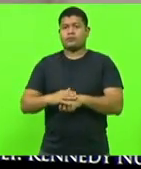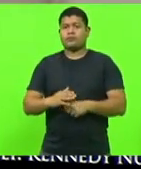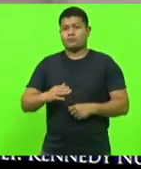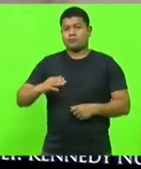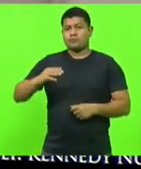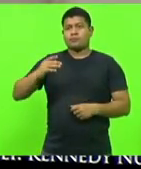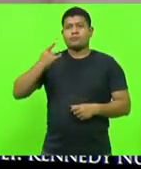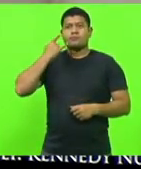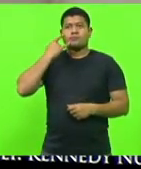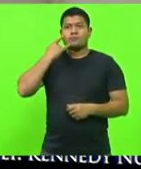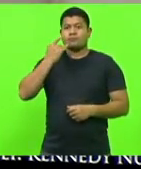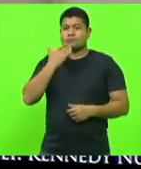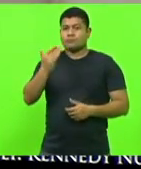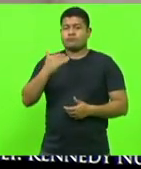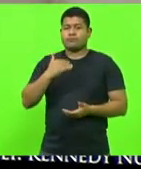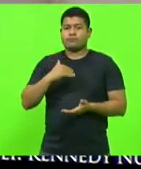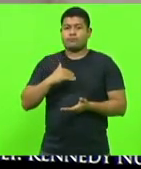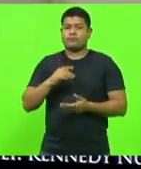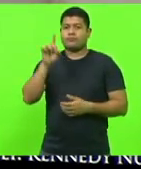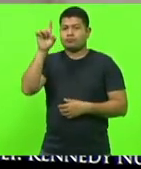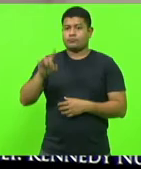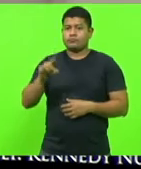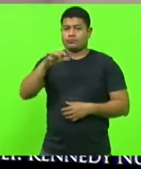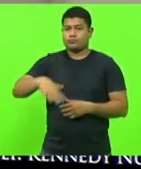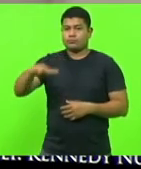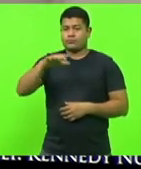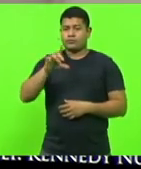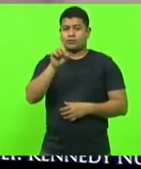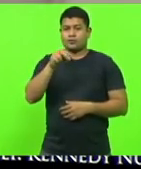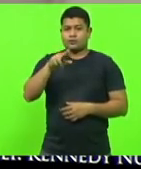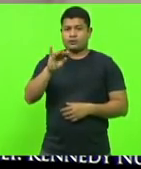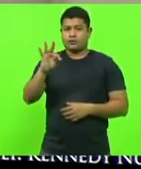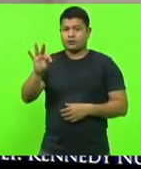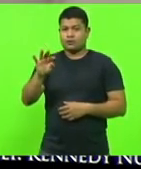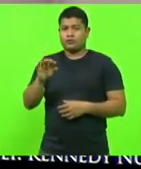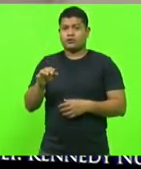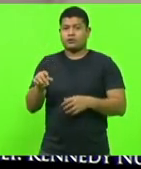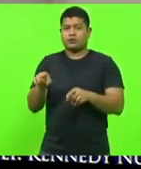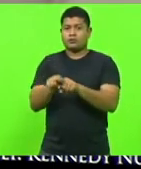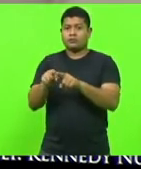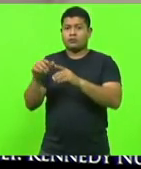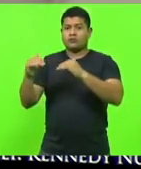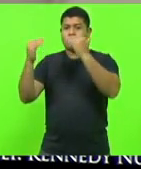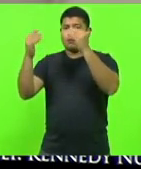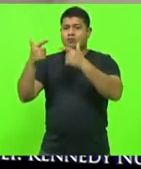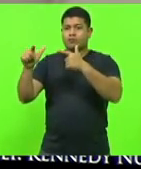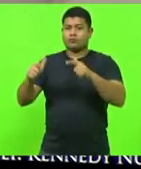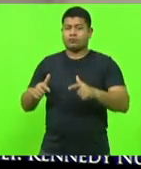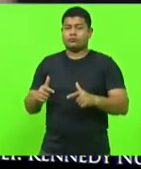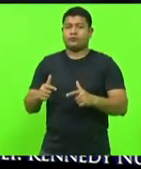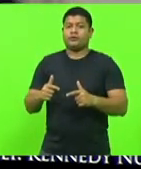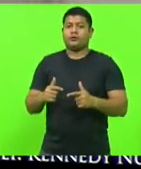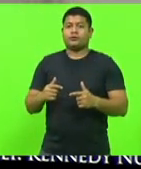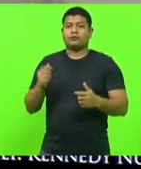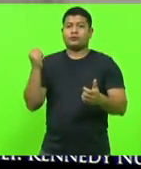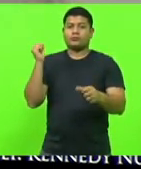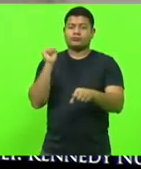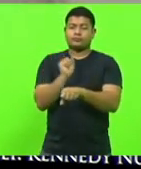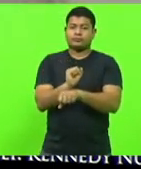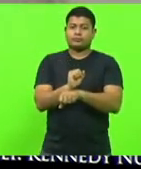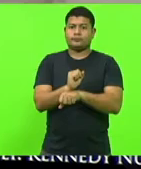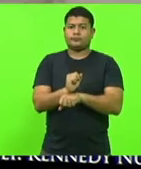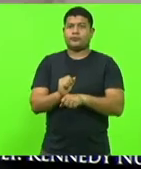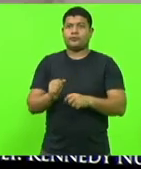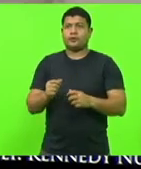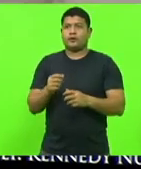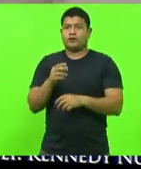Nadal. Apelando ao diretor-geral do DENIT e demais autoridades que sejam desativadas as lombadas eletrônicas instaladas na rodovia BR